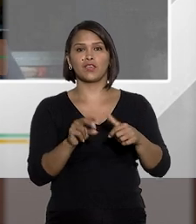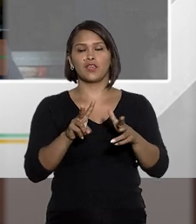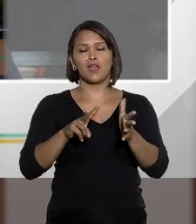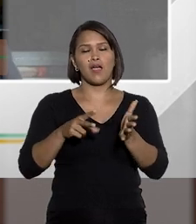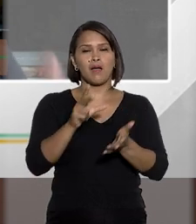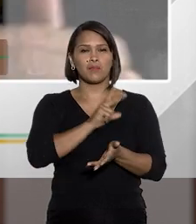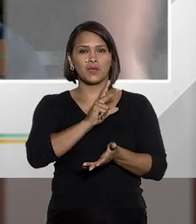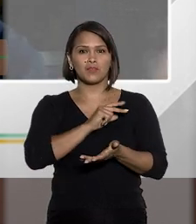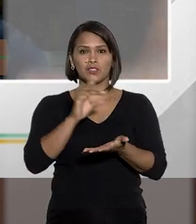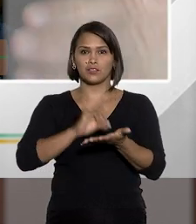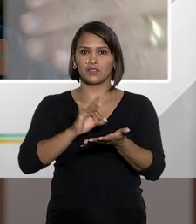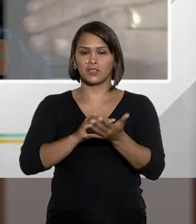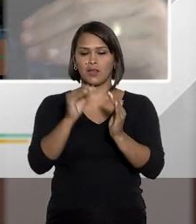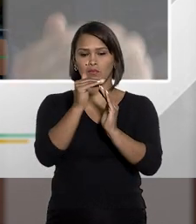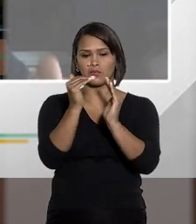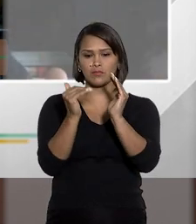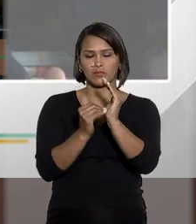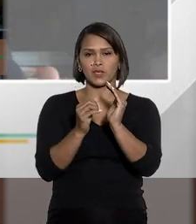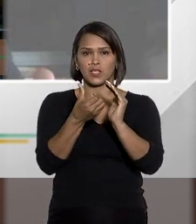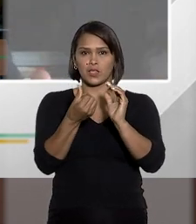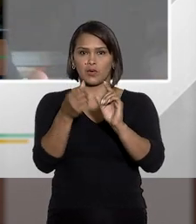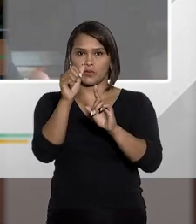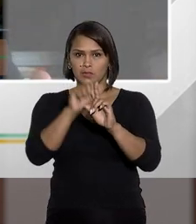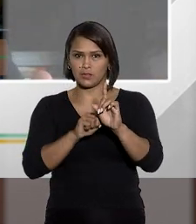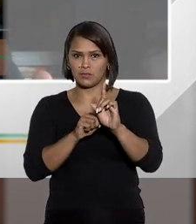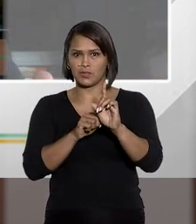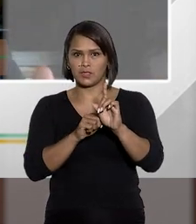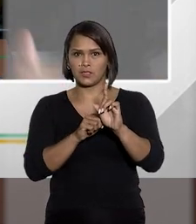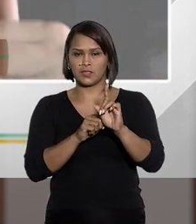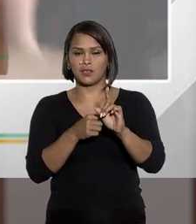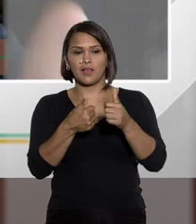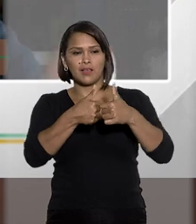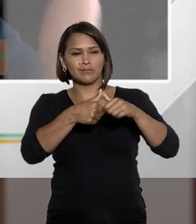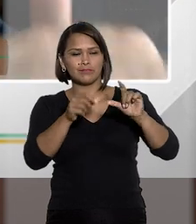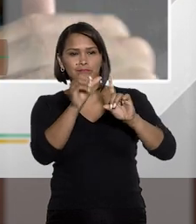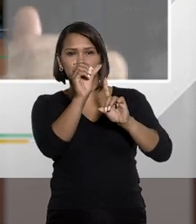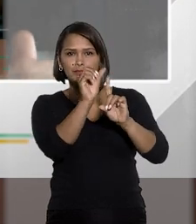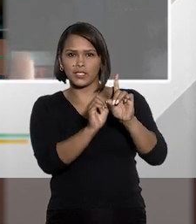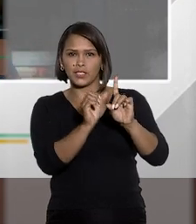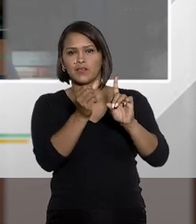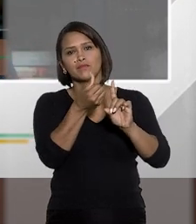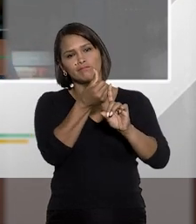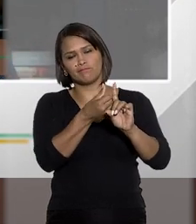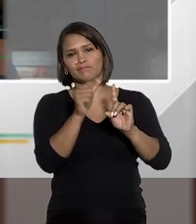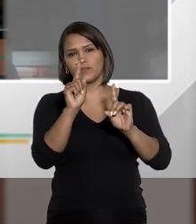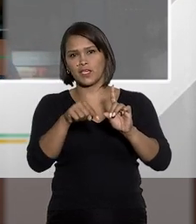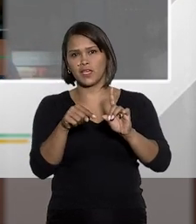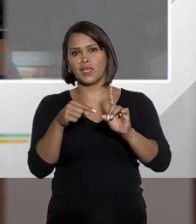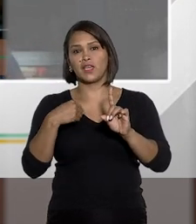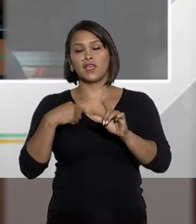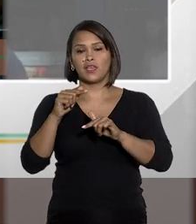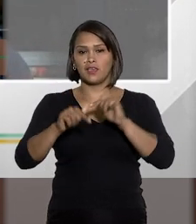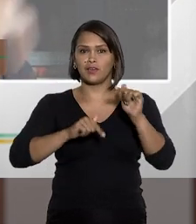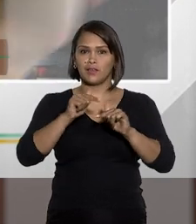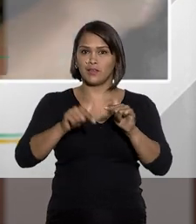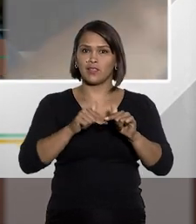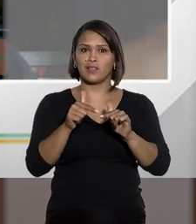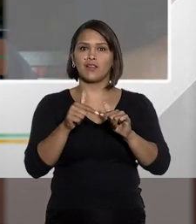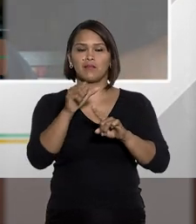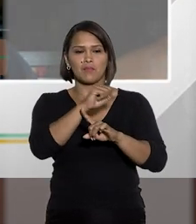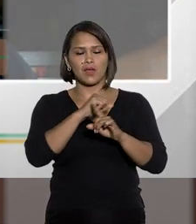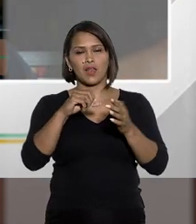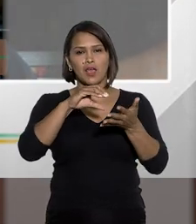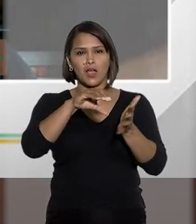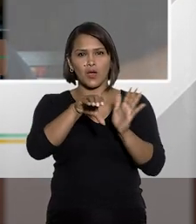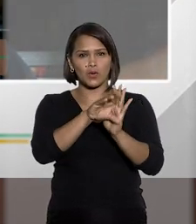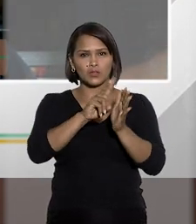privativa de verdade inferior a seis meses. Se ficou inferior a seis meses e eu trabalhar